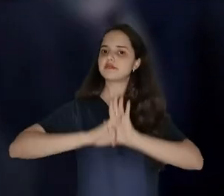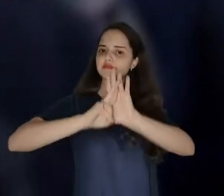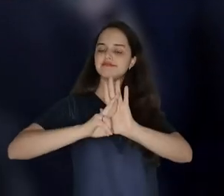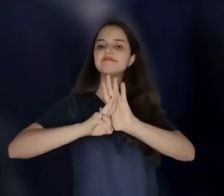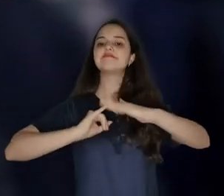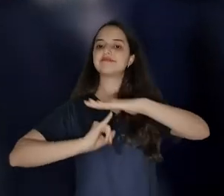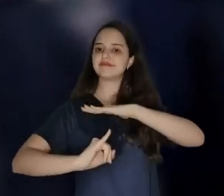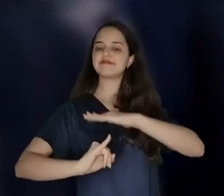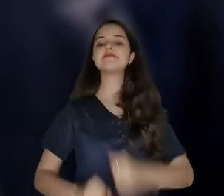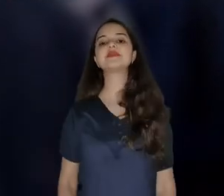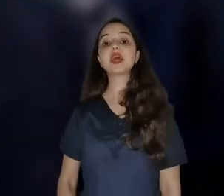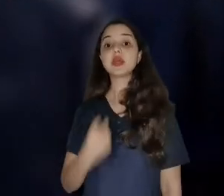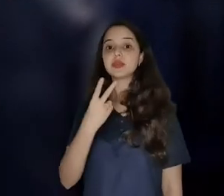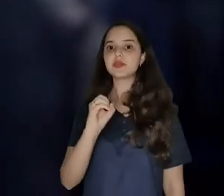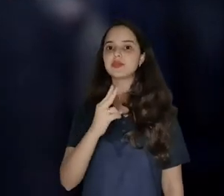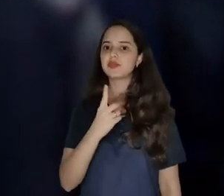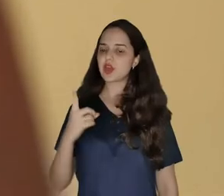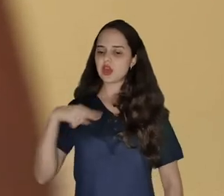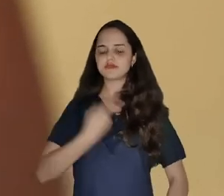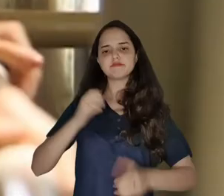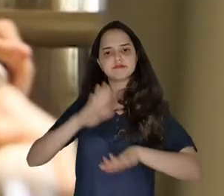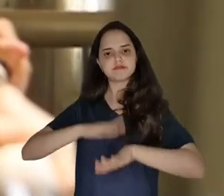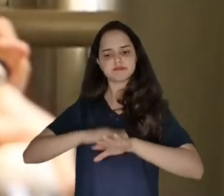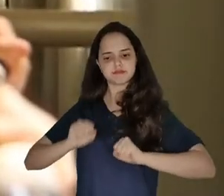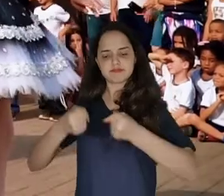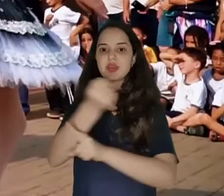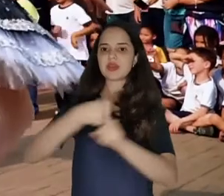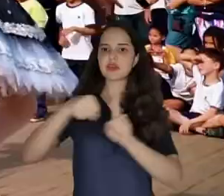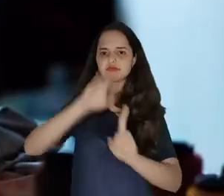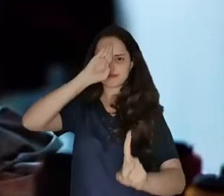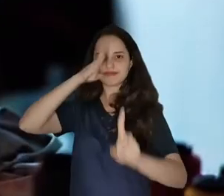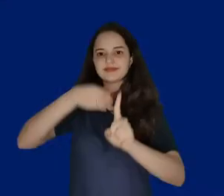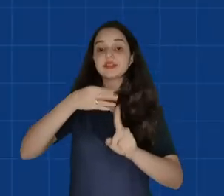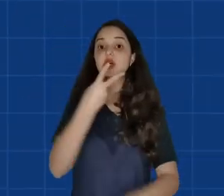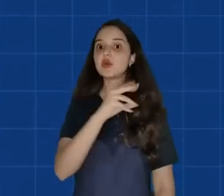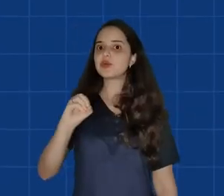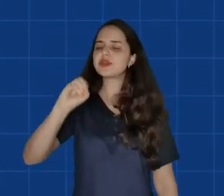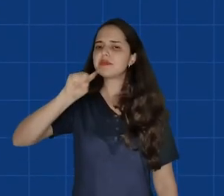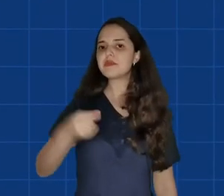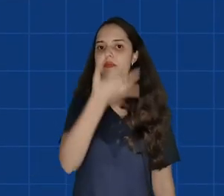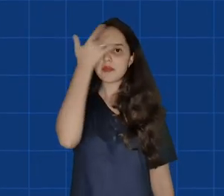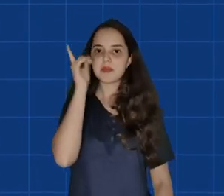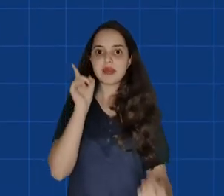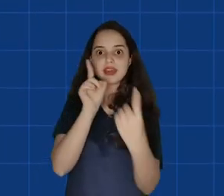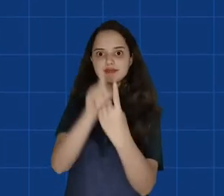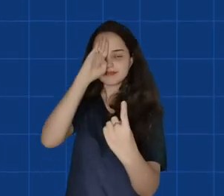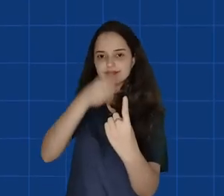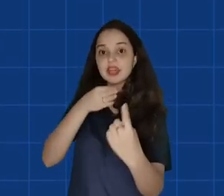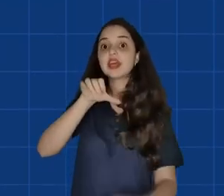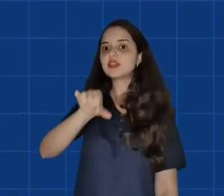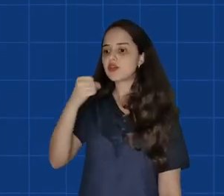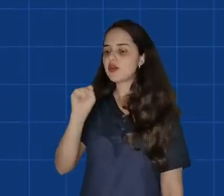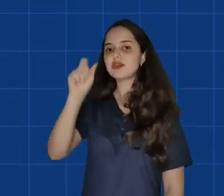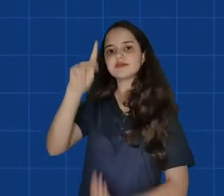representação institucional. Em 2021, as ações sociais do banco impactaram diretamente 200 mil pessoas. Foram